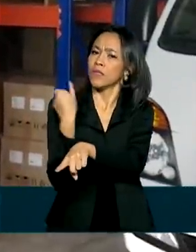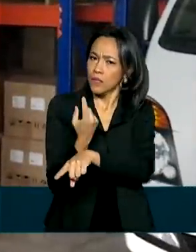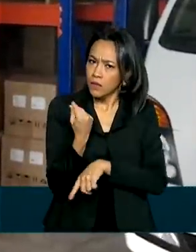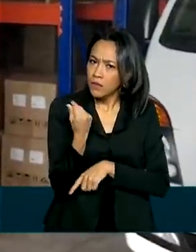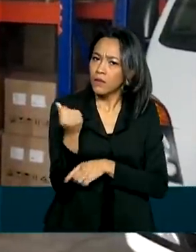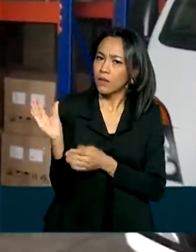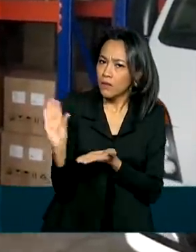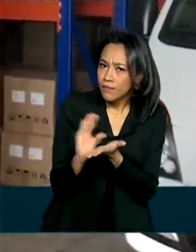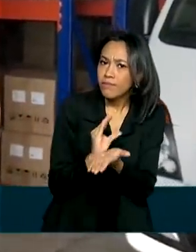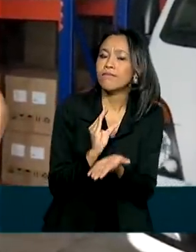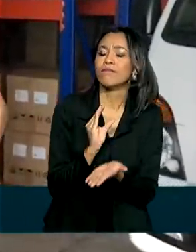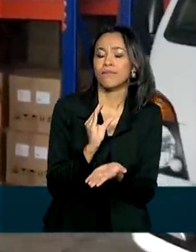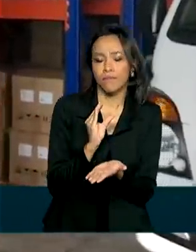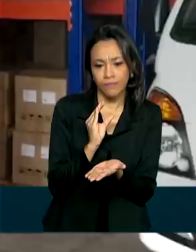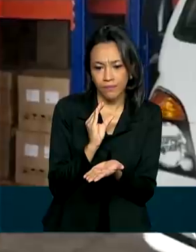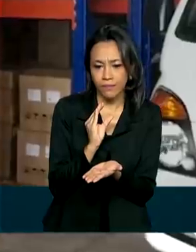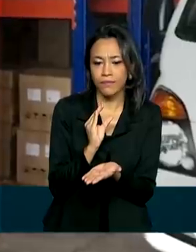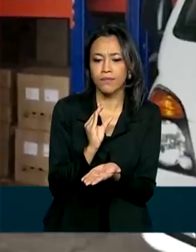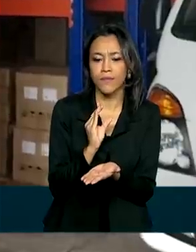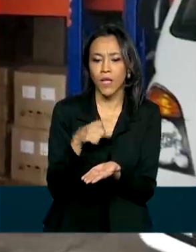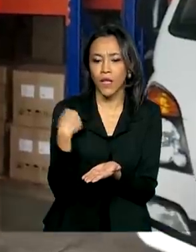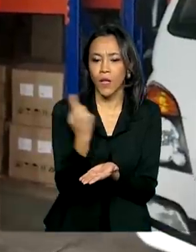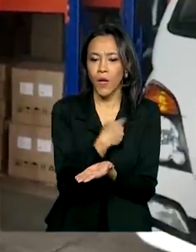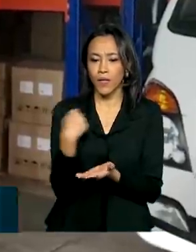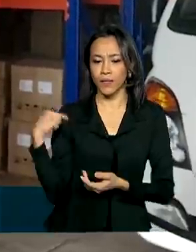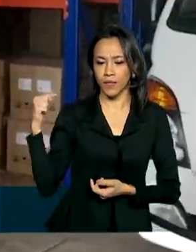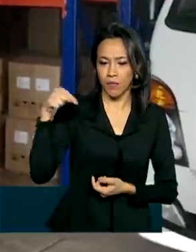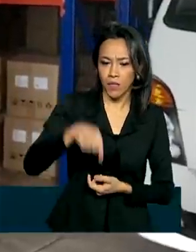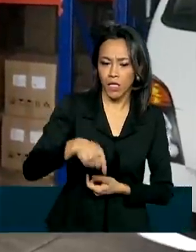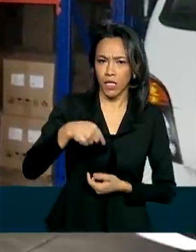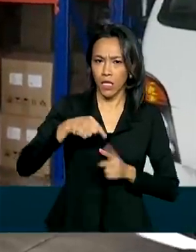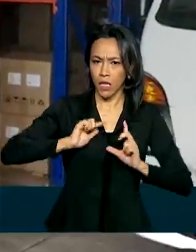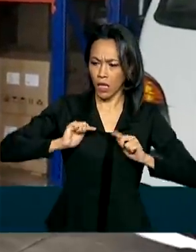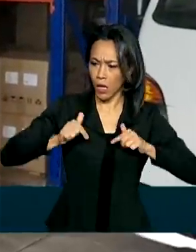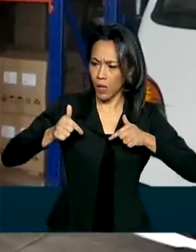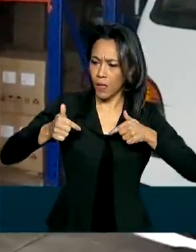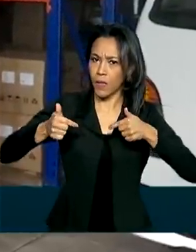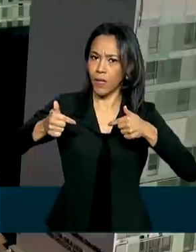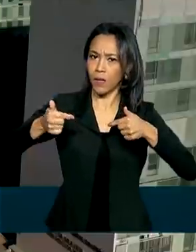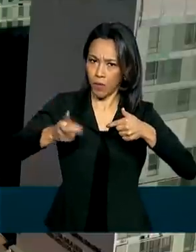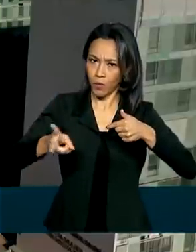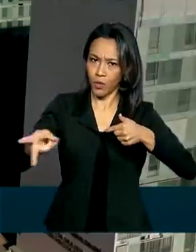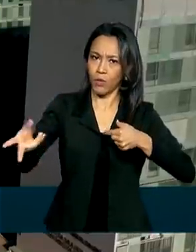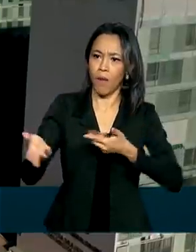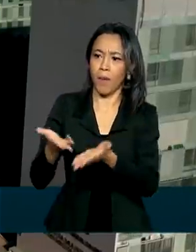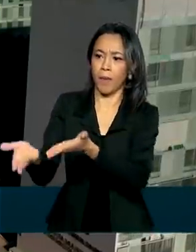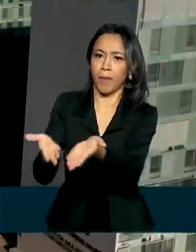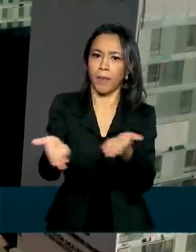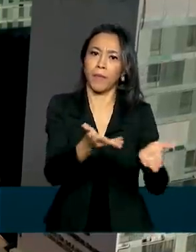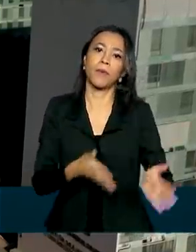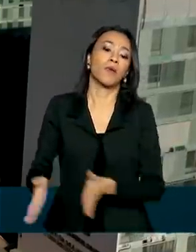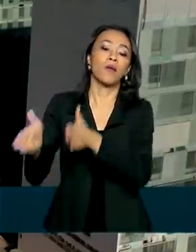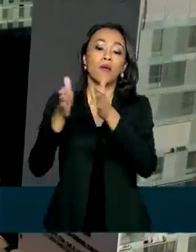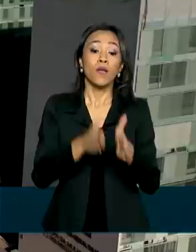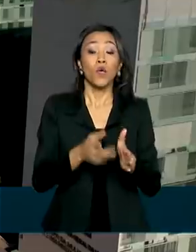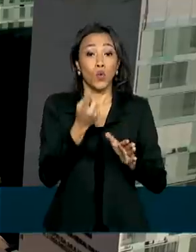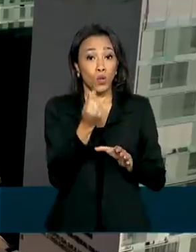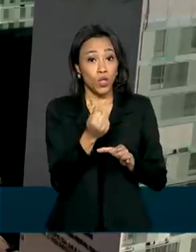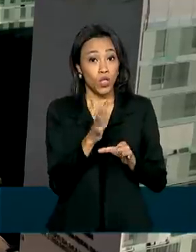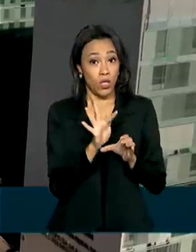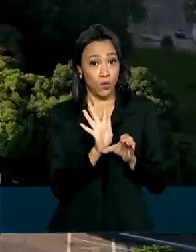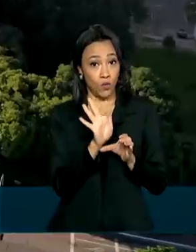que estamos aqui na ponta trabalhando para continuar servindo. Os recursos dos fundos